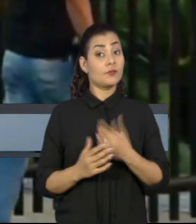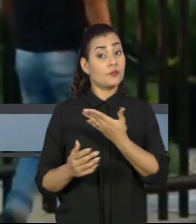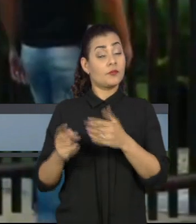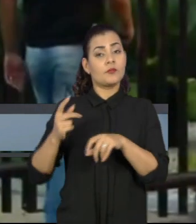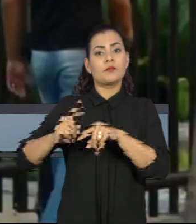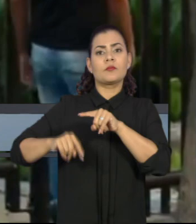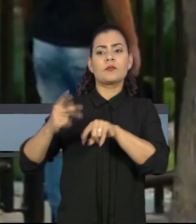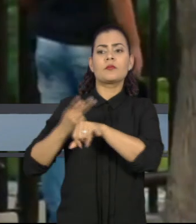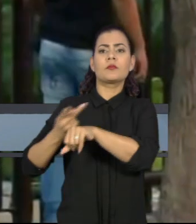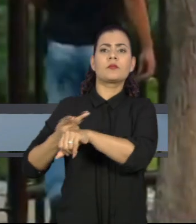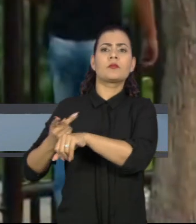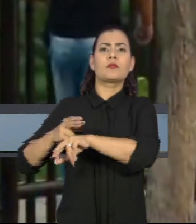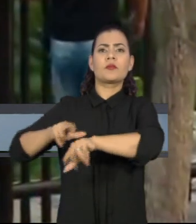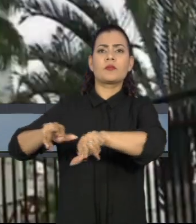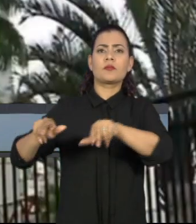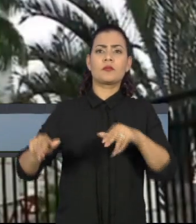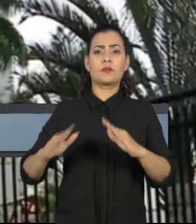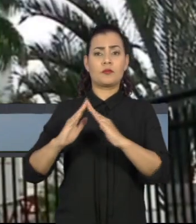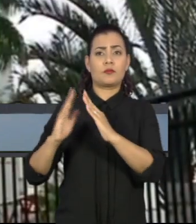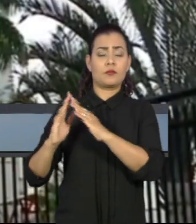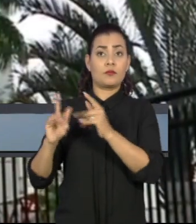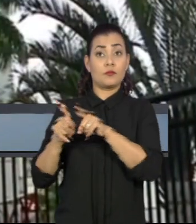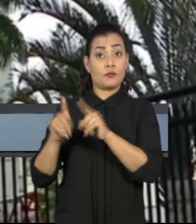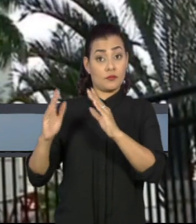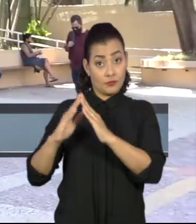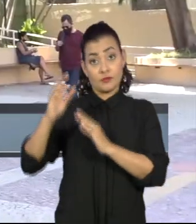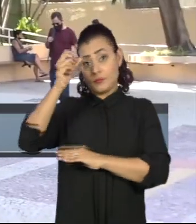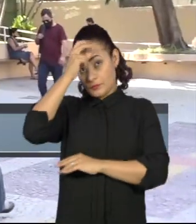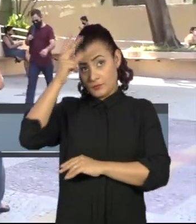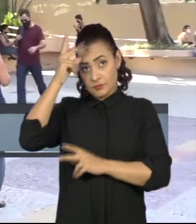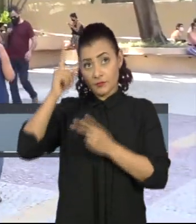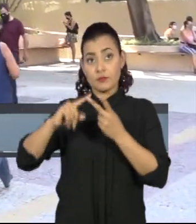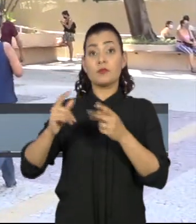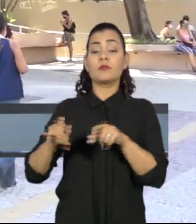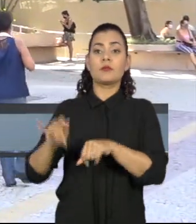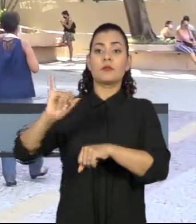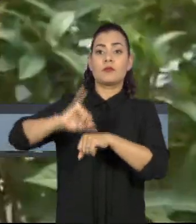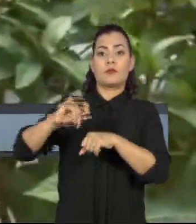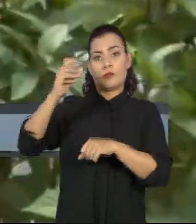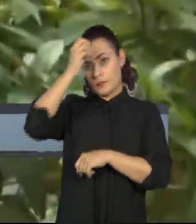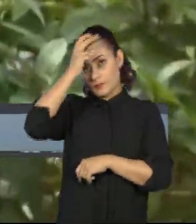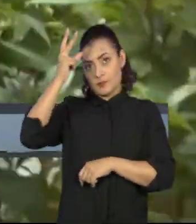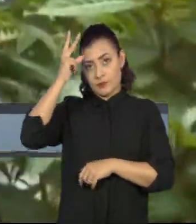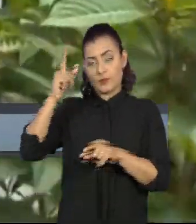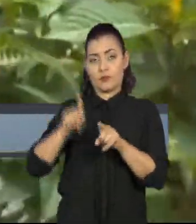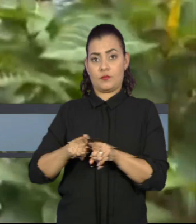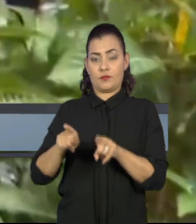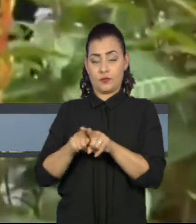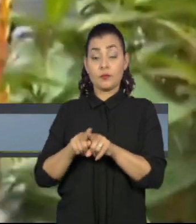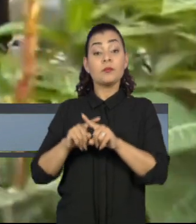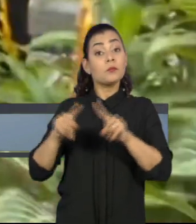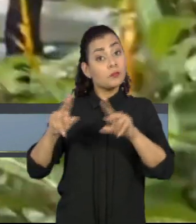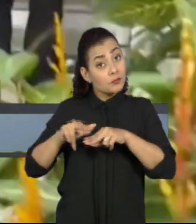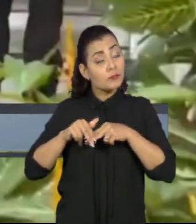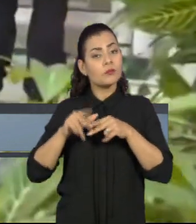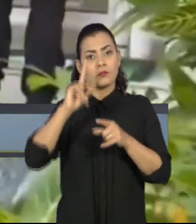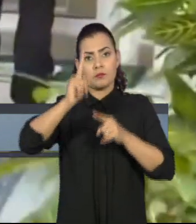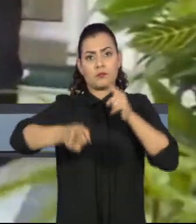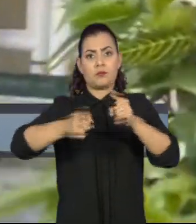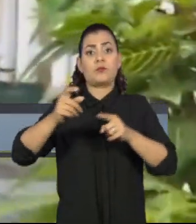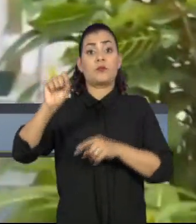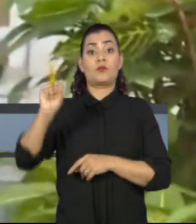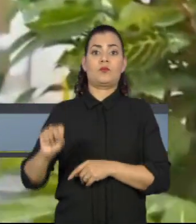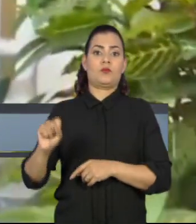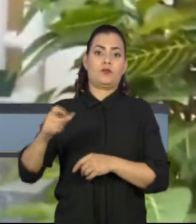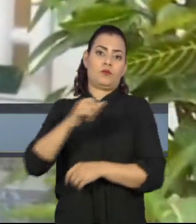buscas em diversos endereços, incluindo a casa do prefeito e a sede da prefeitura. Outros mandados foram cumpridos na zona sul do